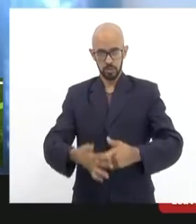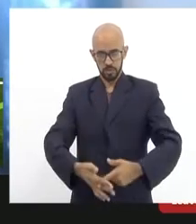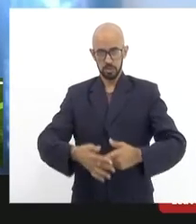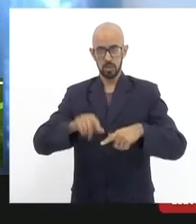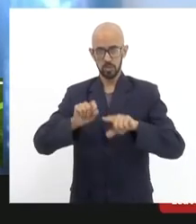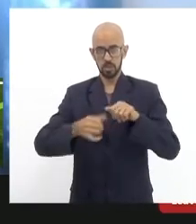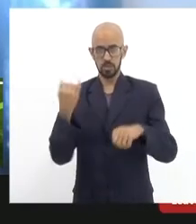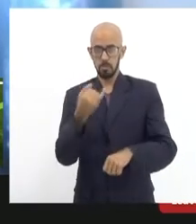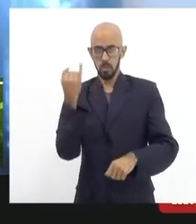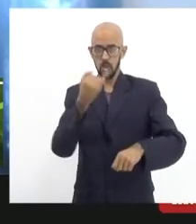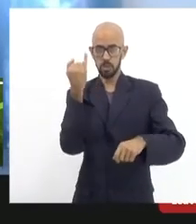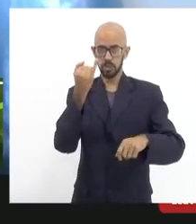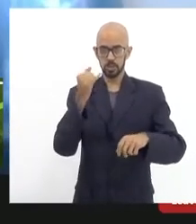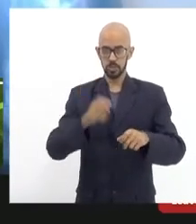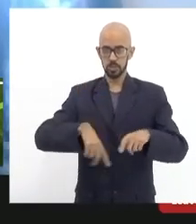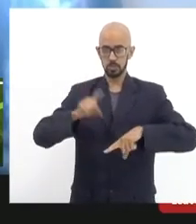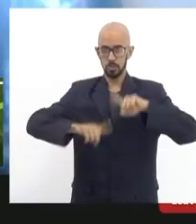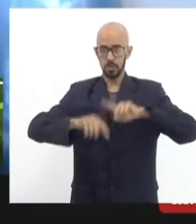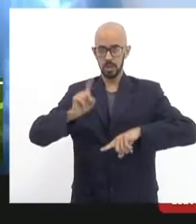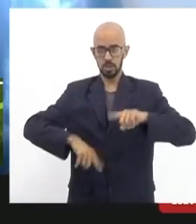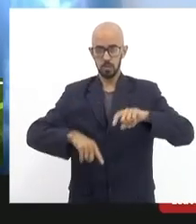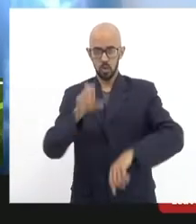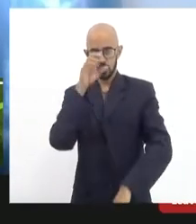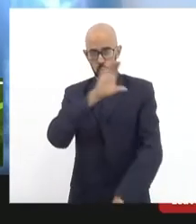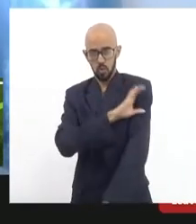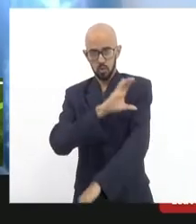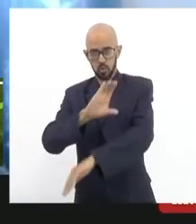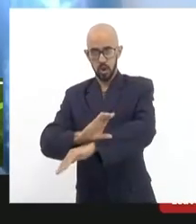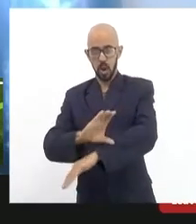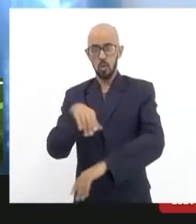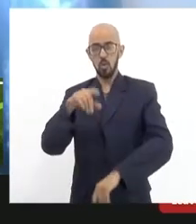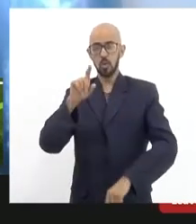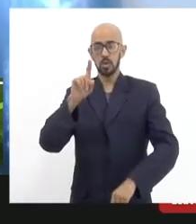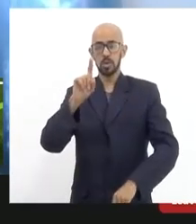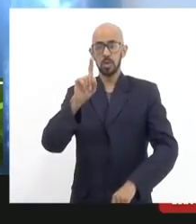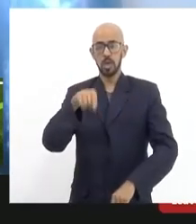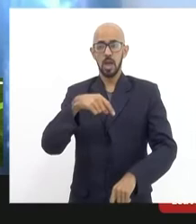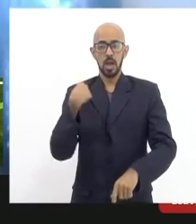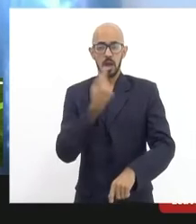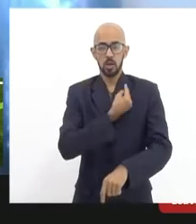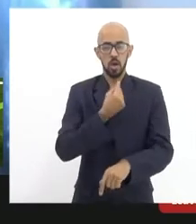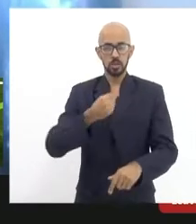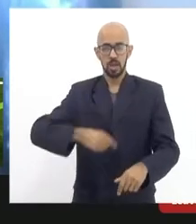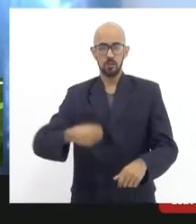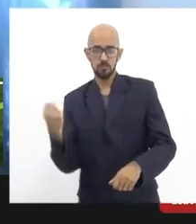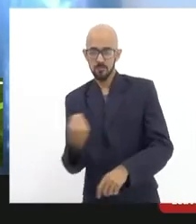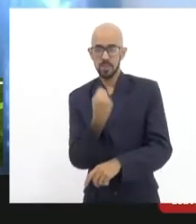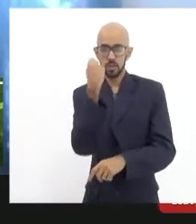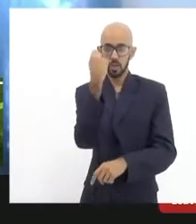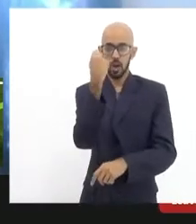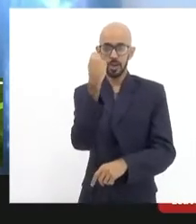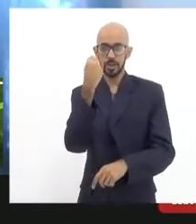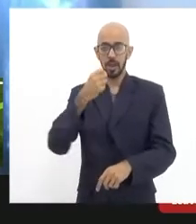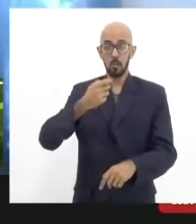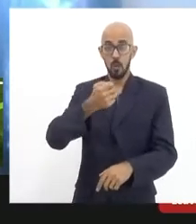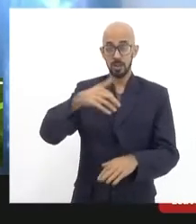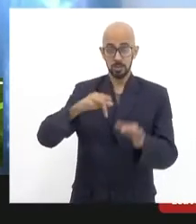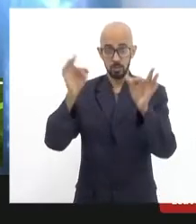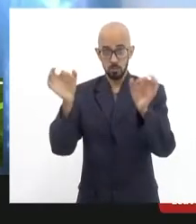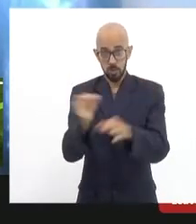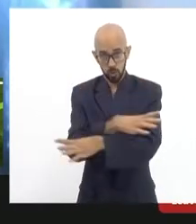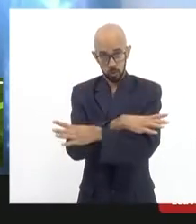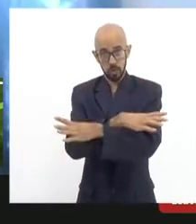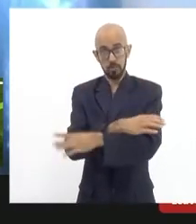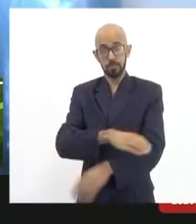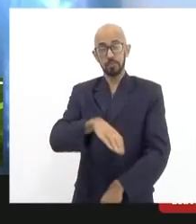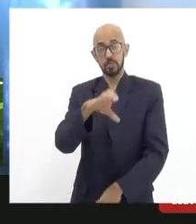importantíssimo patrimônio e que a nossa vitória está praticamente consolidada o